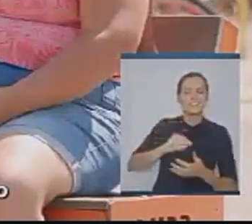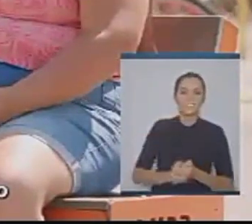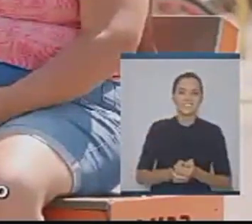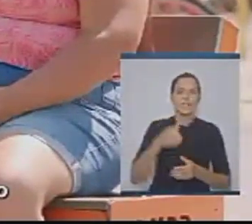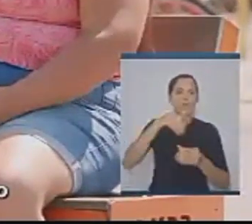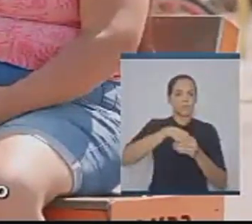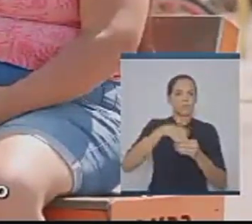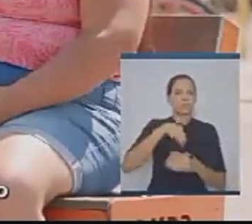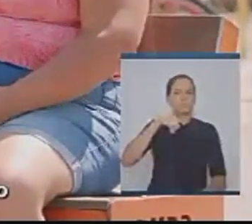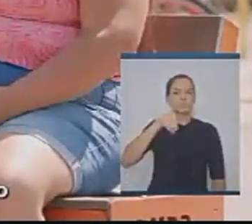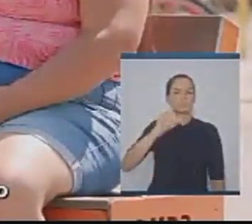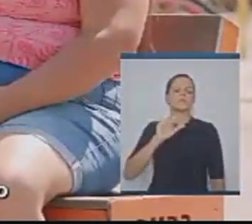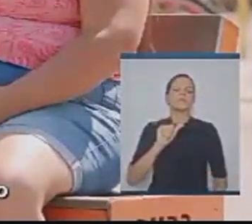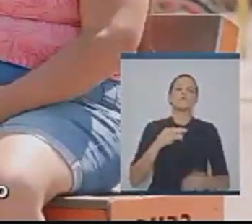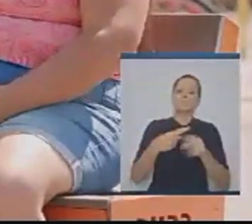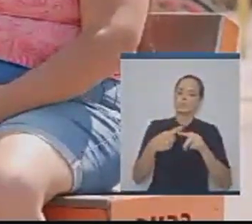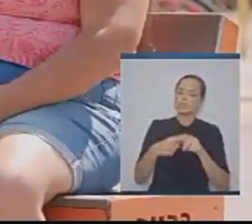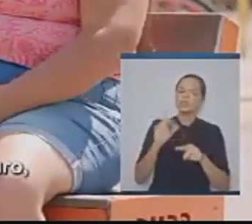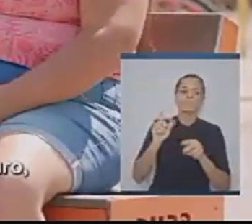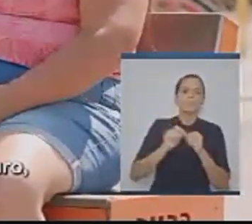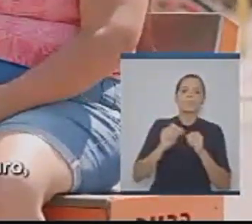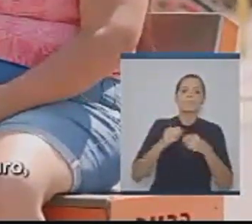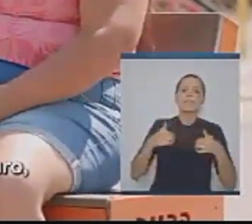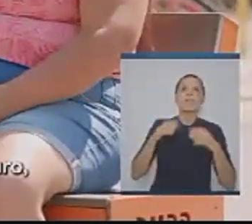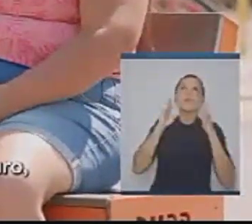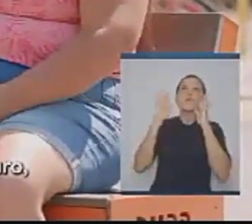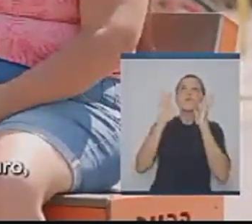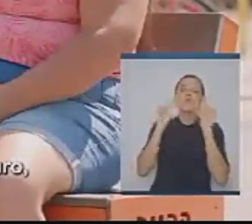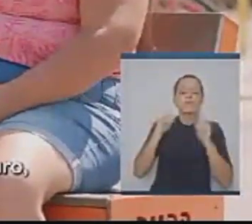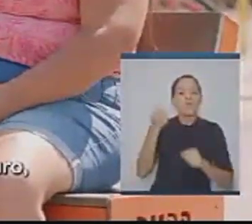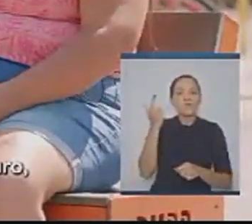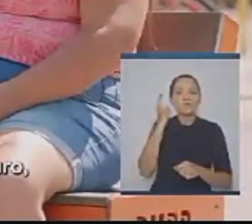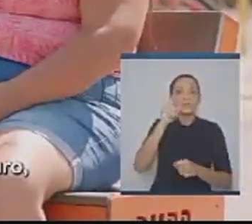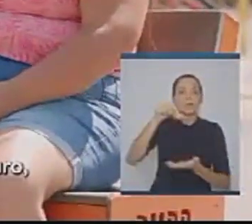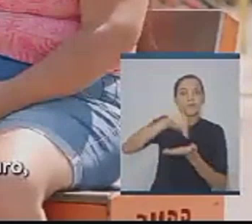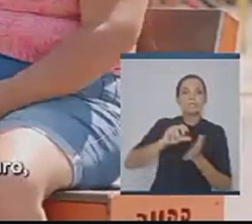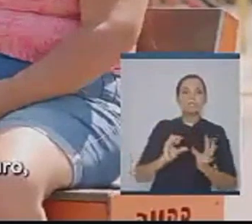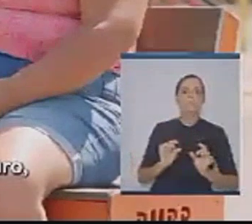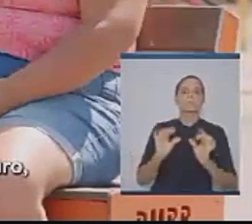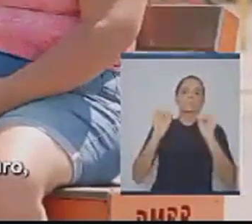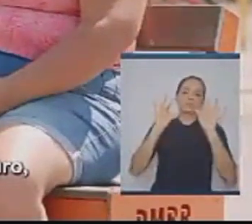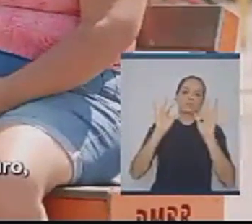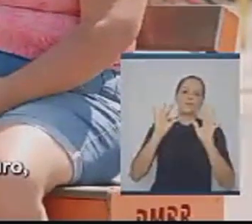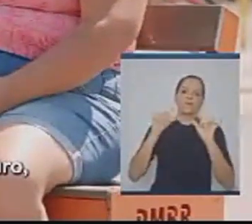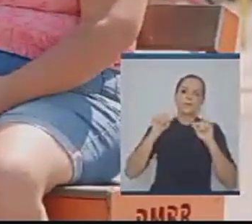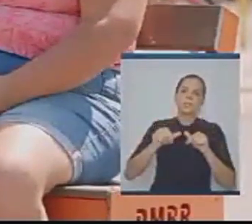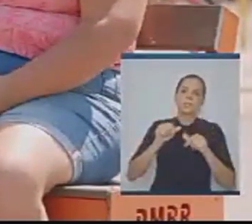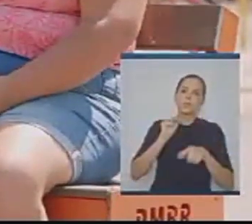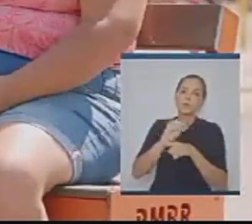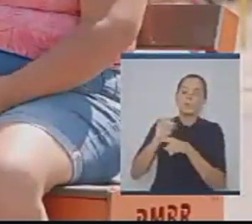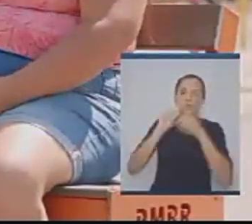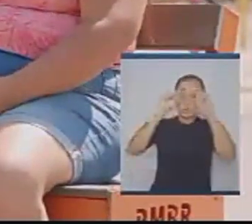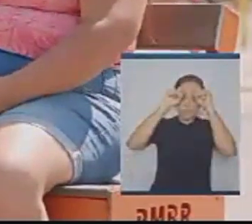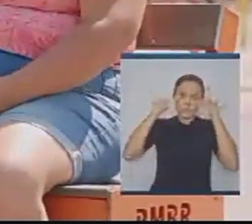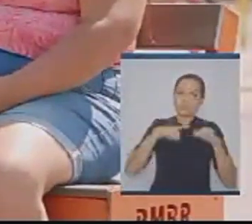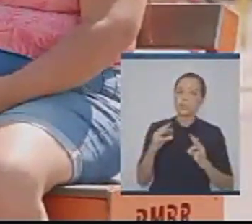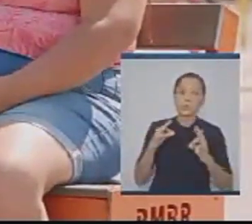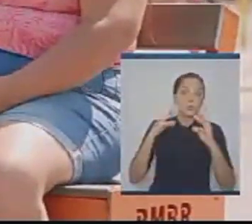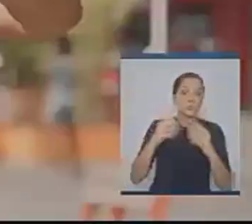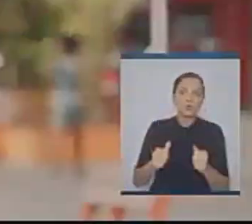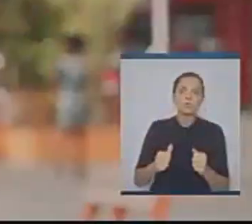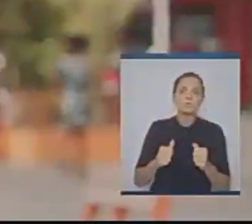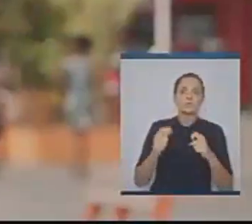que precisávamos, desse centro, que hoje em dia tem tudo, terapias, neuro, tudo o que nós precisamos, todas as assistências e eu quero que isso